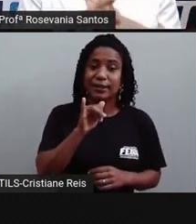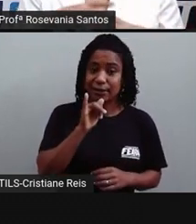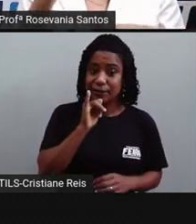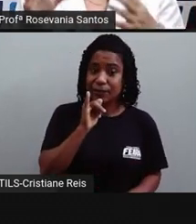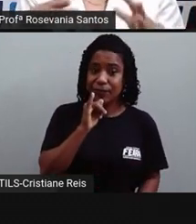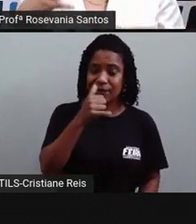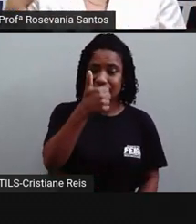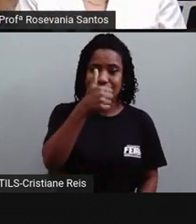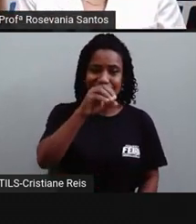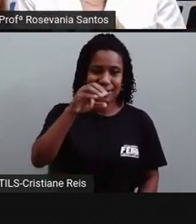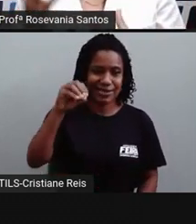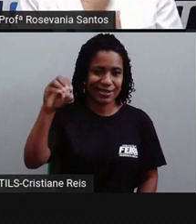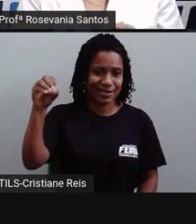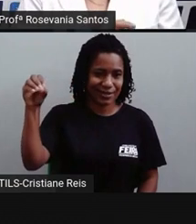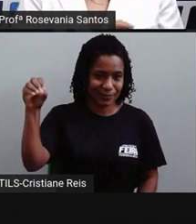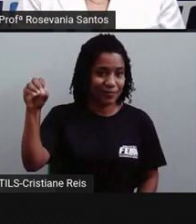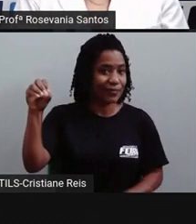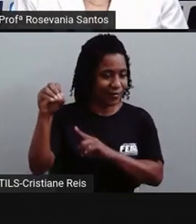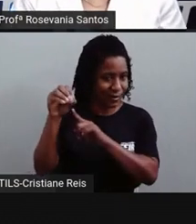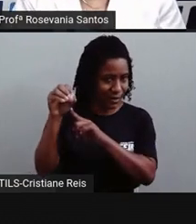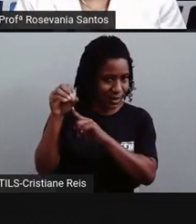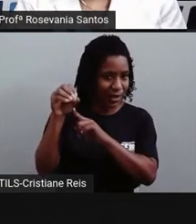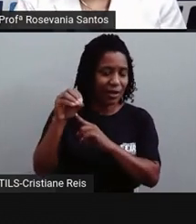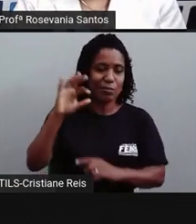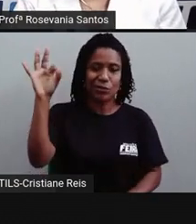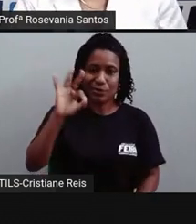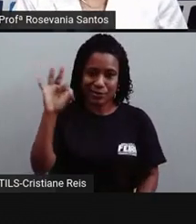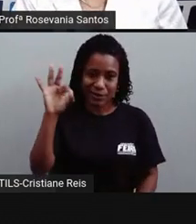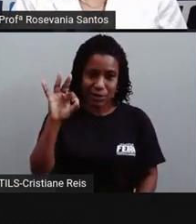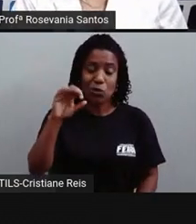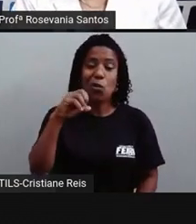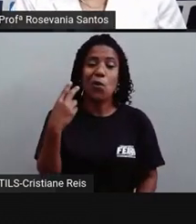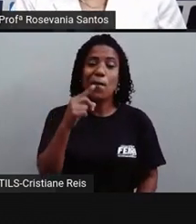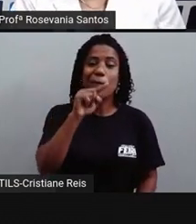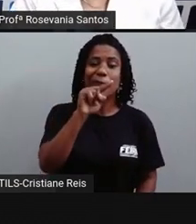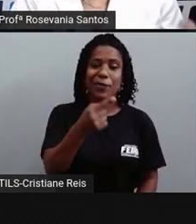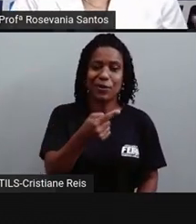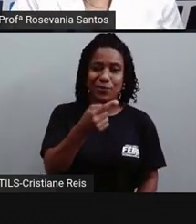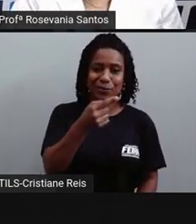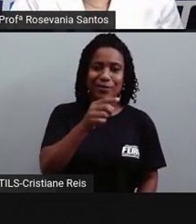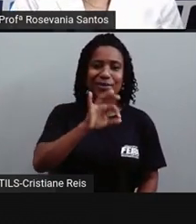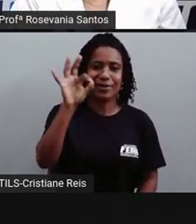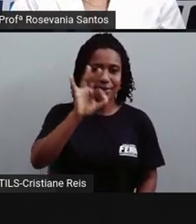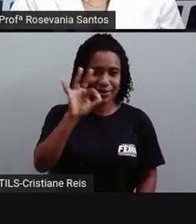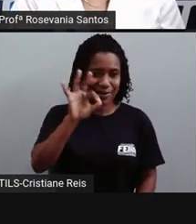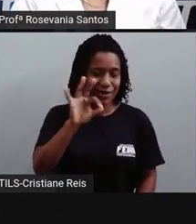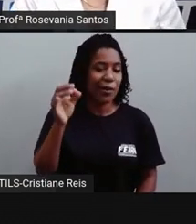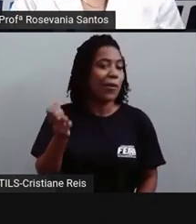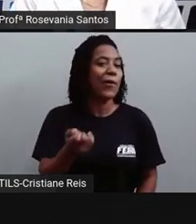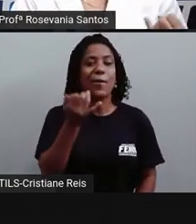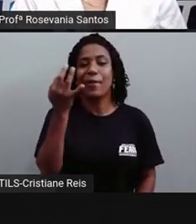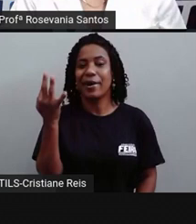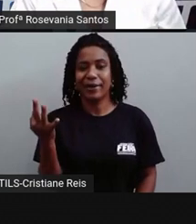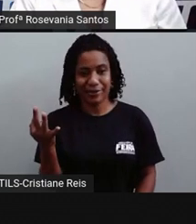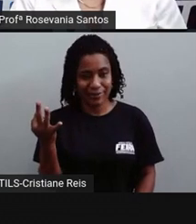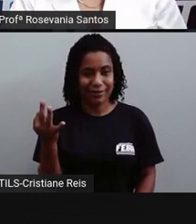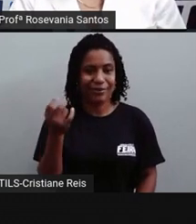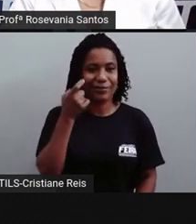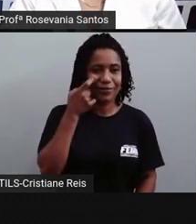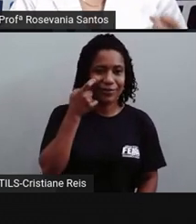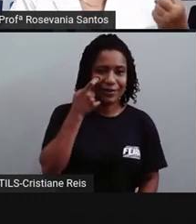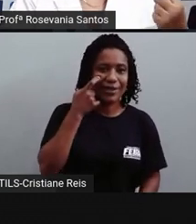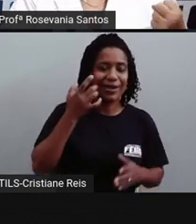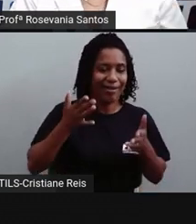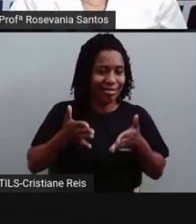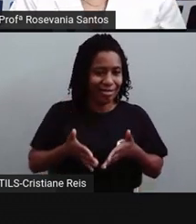e milagem baseada na ideia de mil. Então, na realidade, as taxas, tanto de natalidade quanto mortalidade, mortalidade